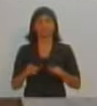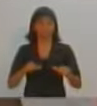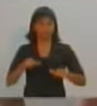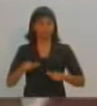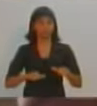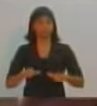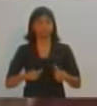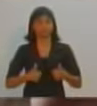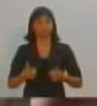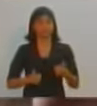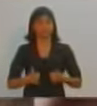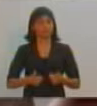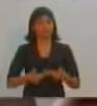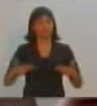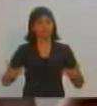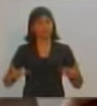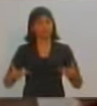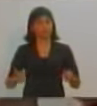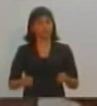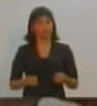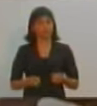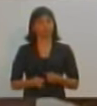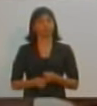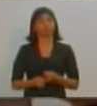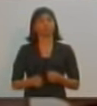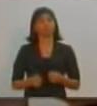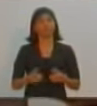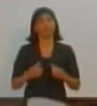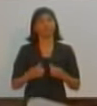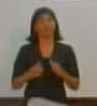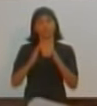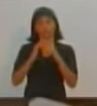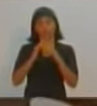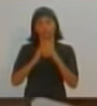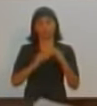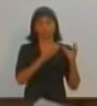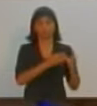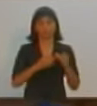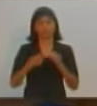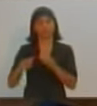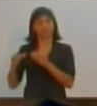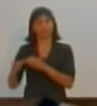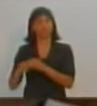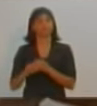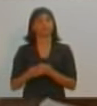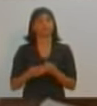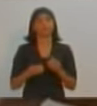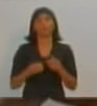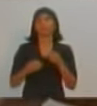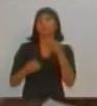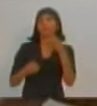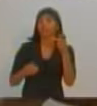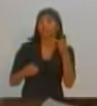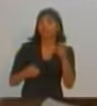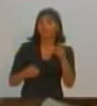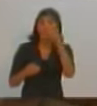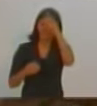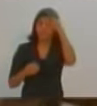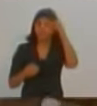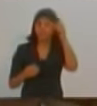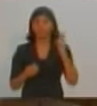Meu nome é Luzia Parceria Bertoldi, moro na Ana Jacinta, e eu quero saber do prefeito se ele